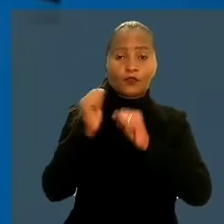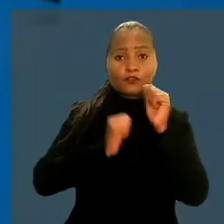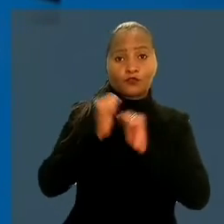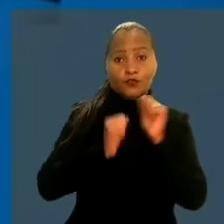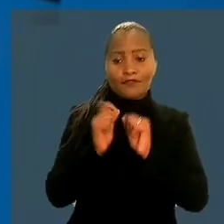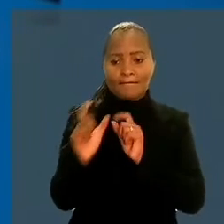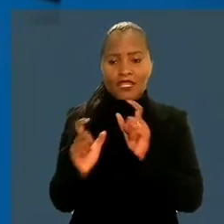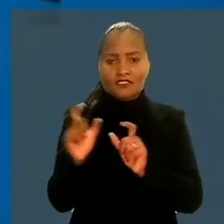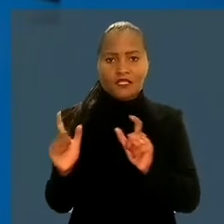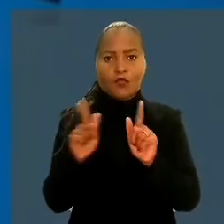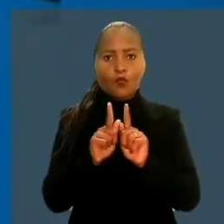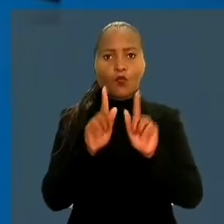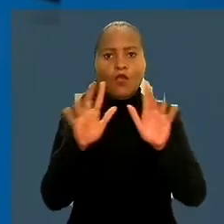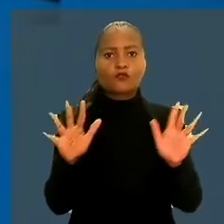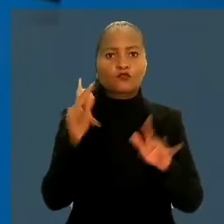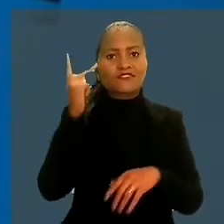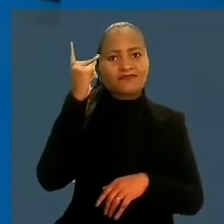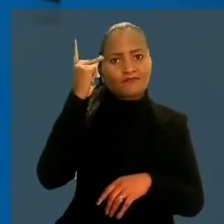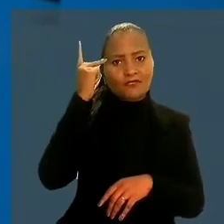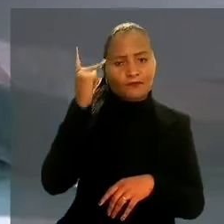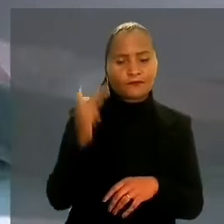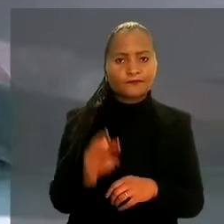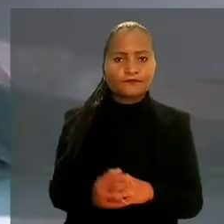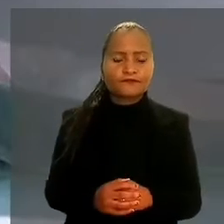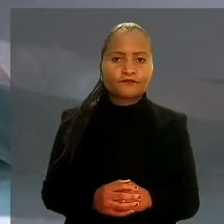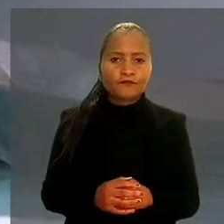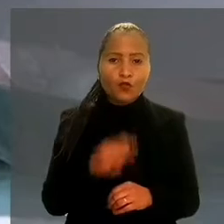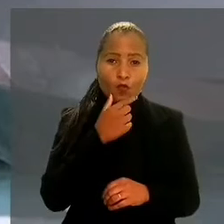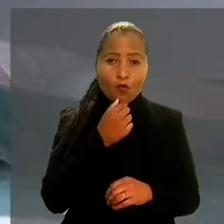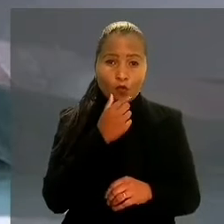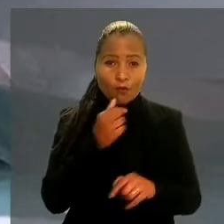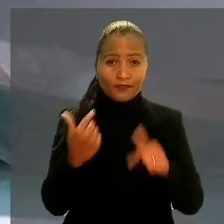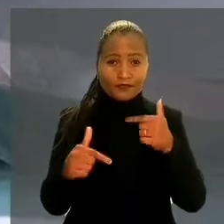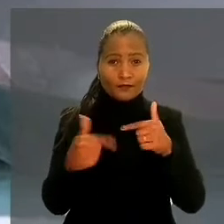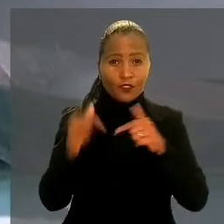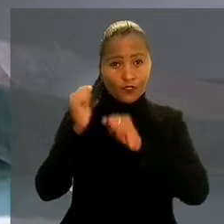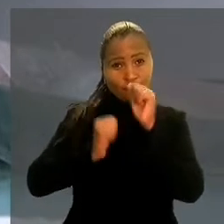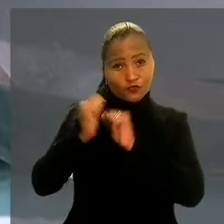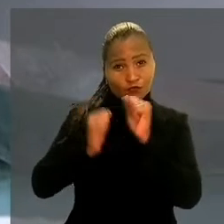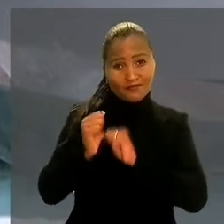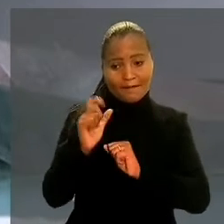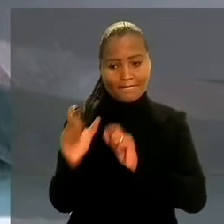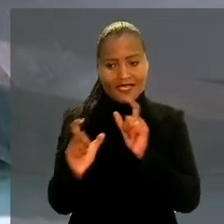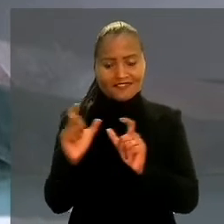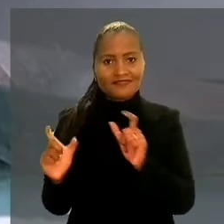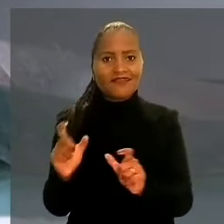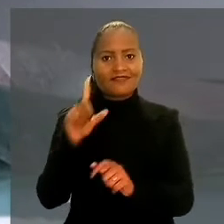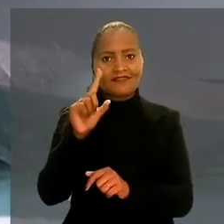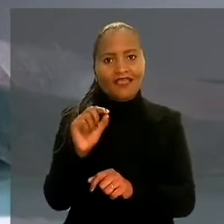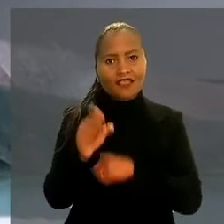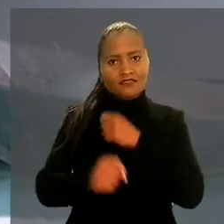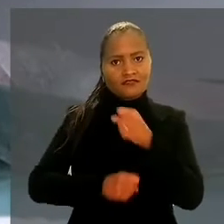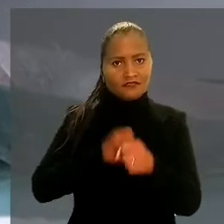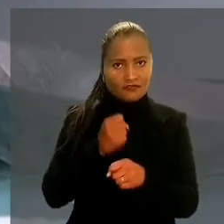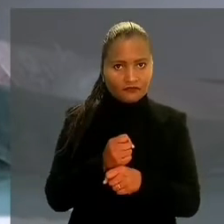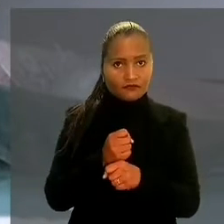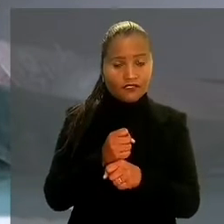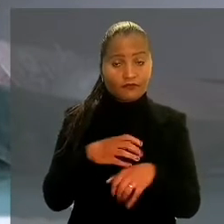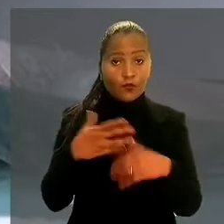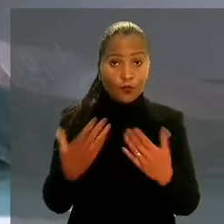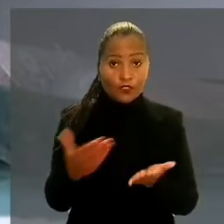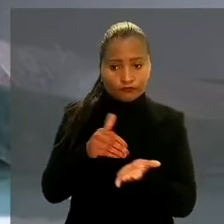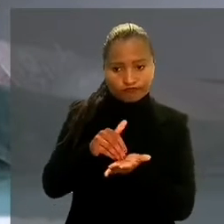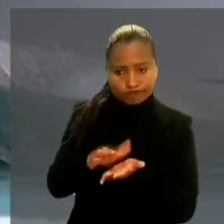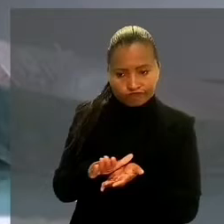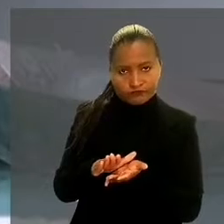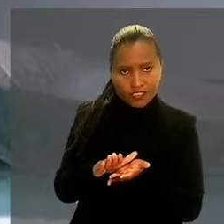de autopeças de Guarulhos, em São Paulo. O operador trabalhou para a indústria de peças por 10 anos. Ao dispensar